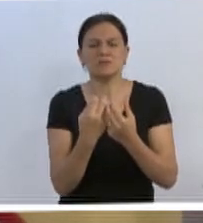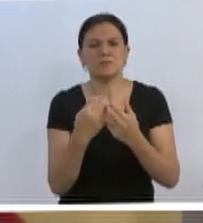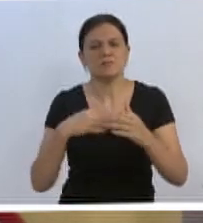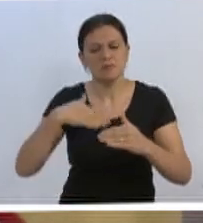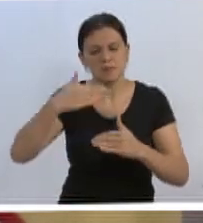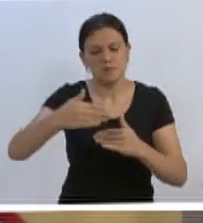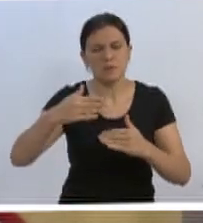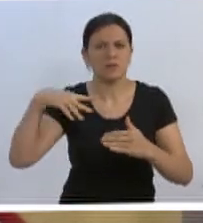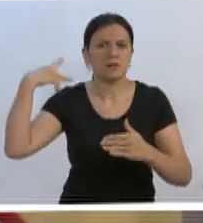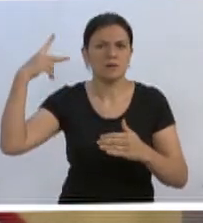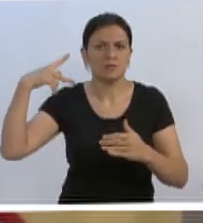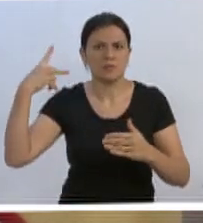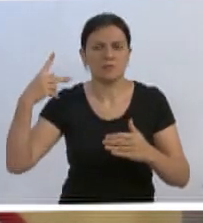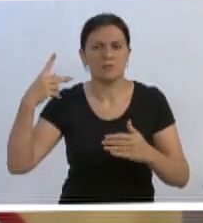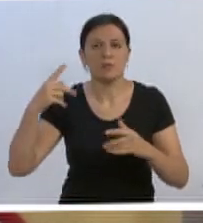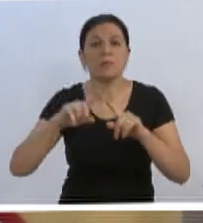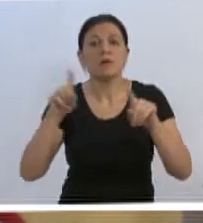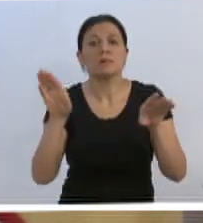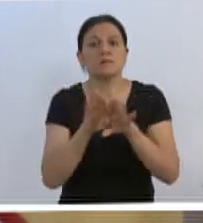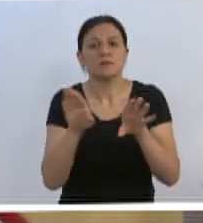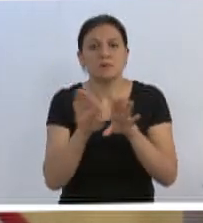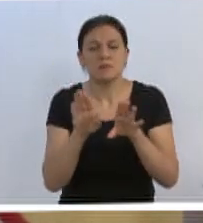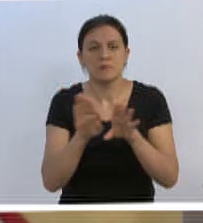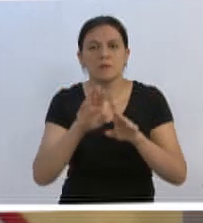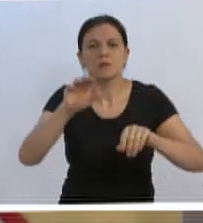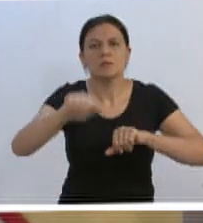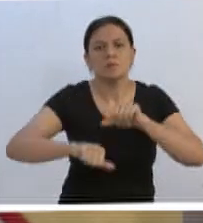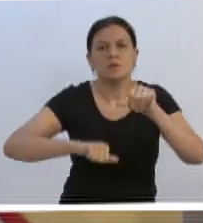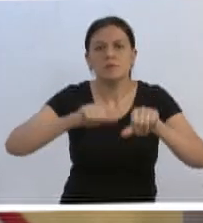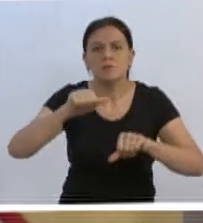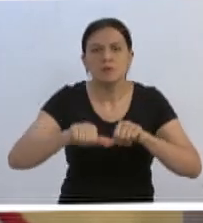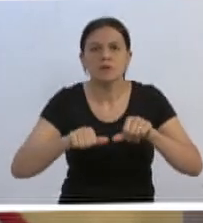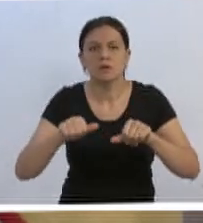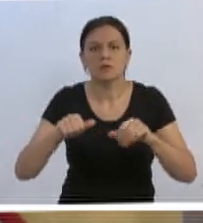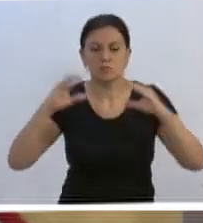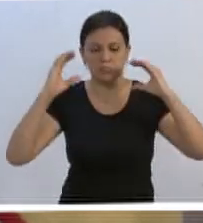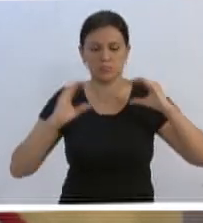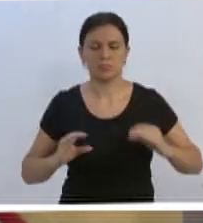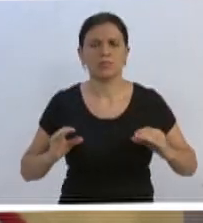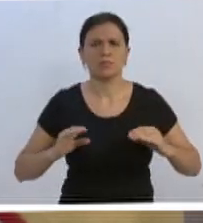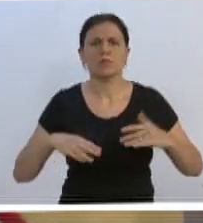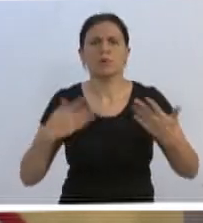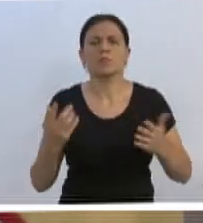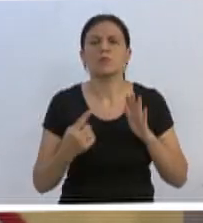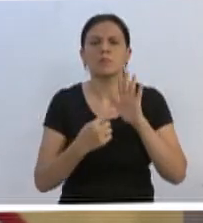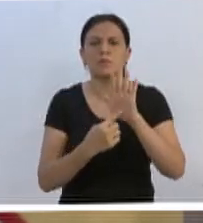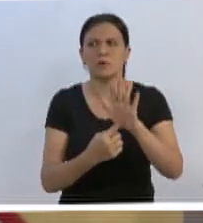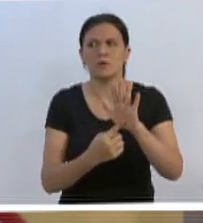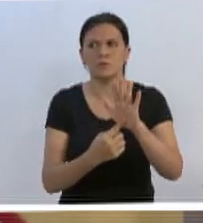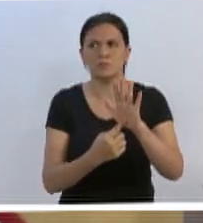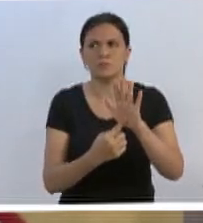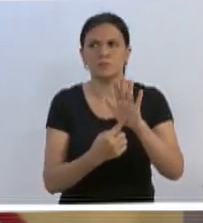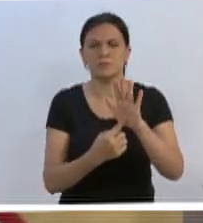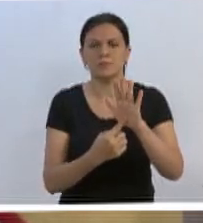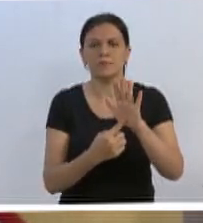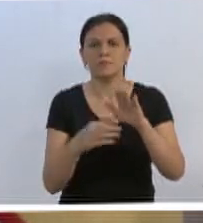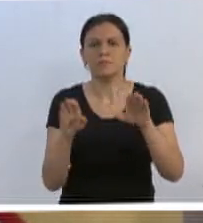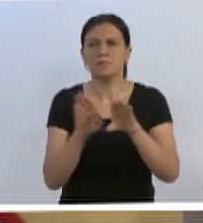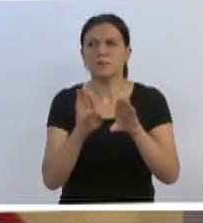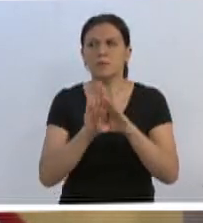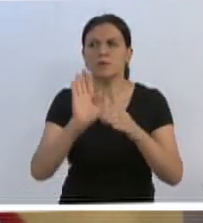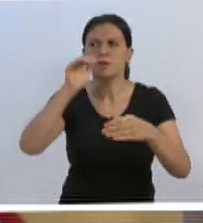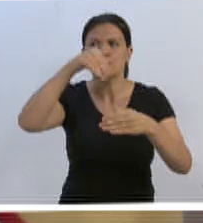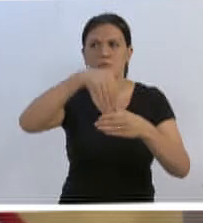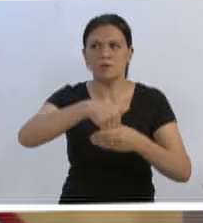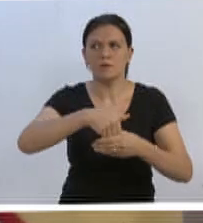Mas também em relação a algumas mudanças e algumas posturas, como reflexos e desdobramento das eleições